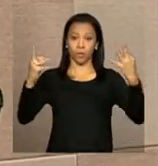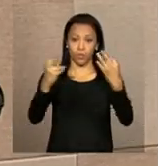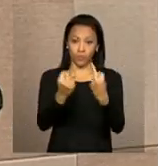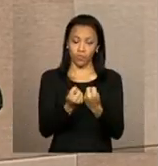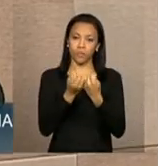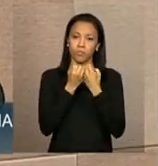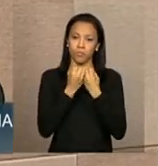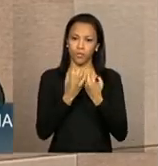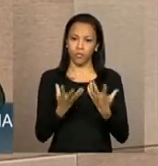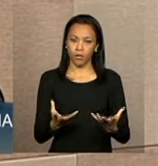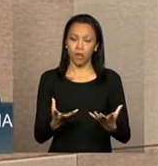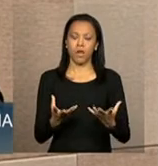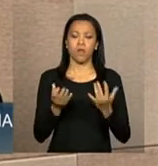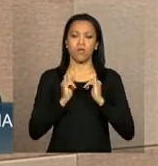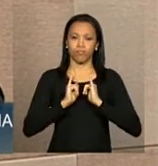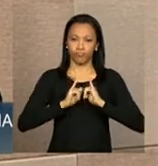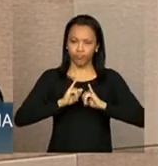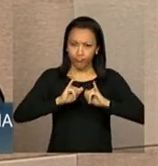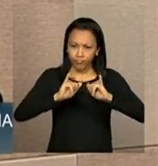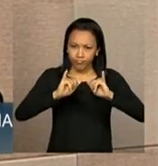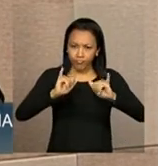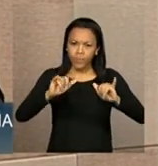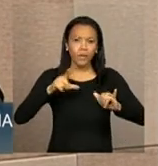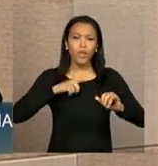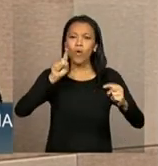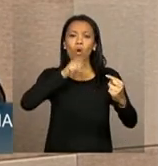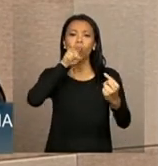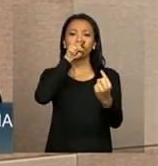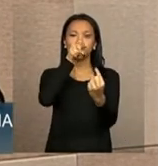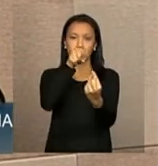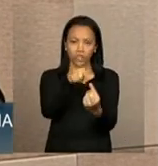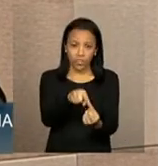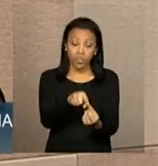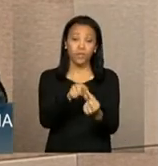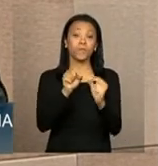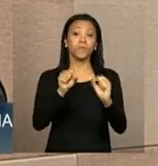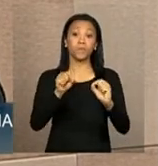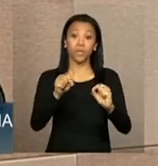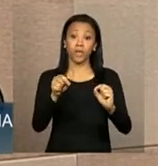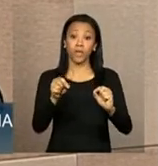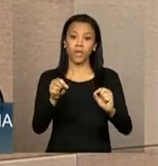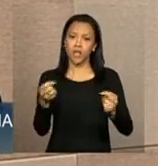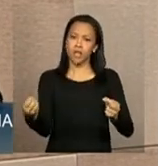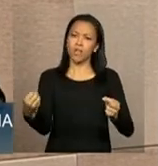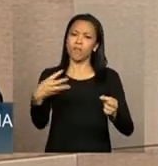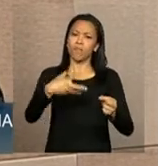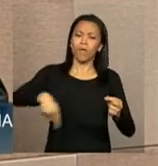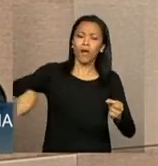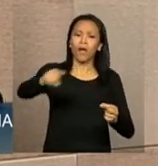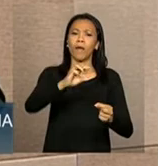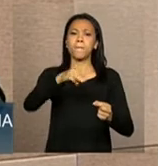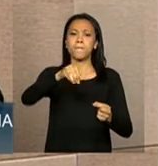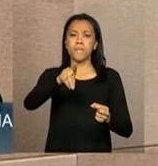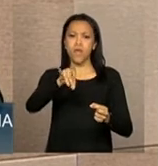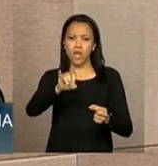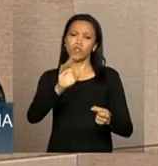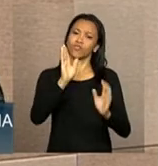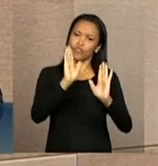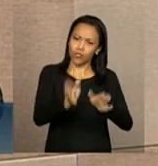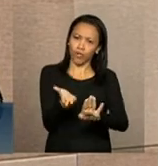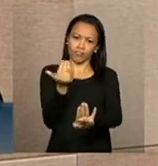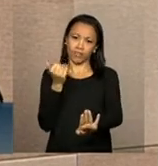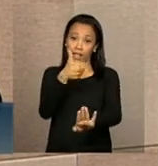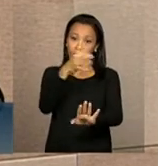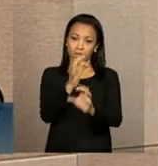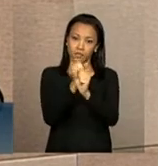A campanha que vai ser apresentada tem como público-alvo a chamada Nova Classe Média, a qual foram incorporadas nos últimos